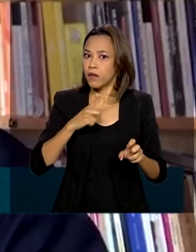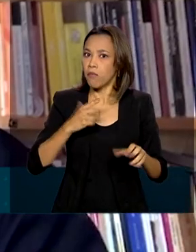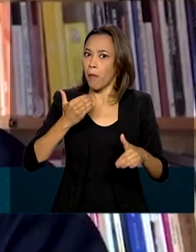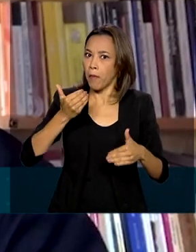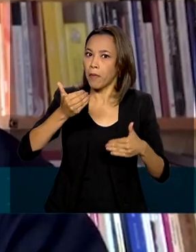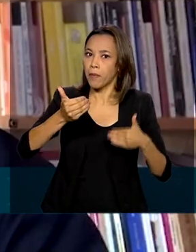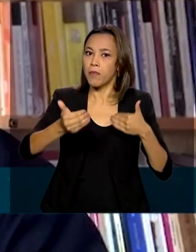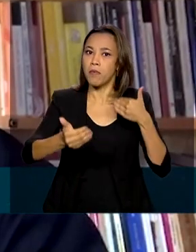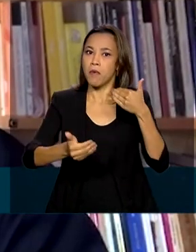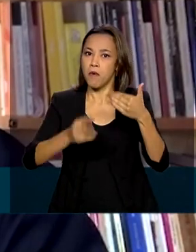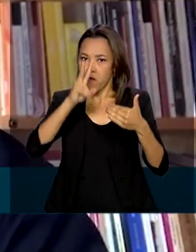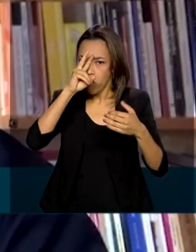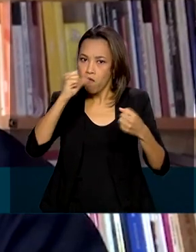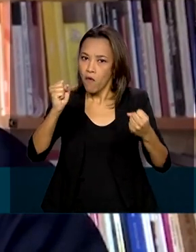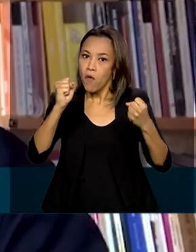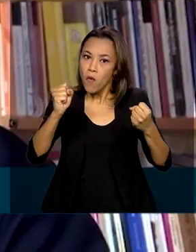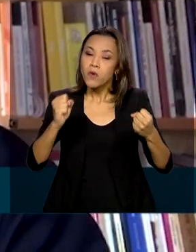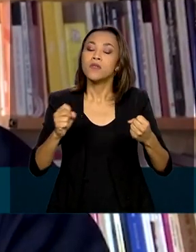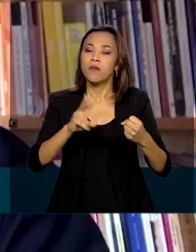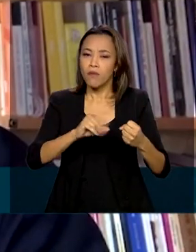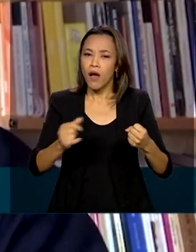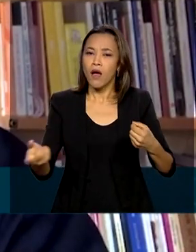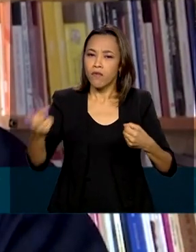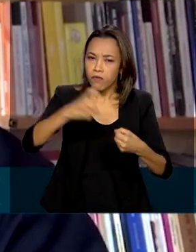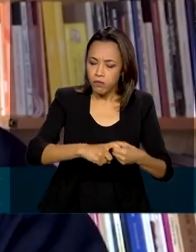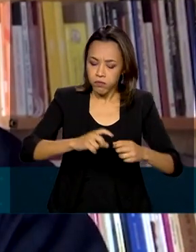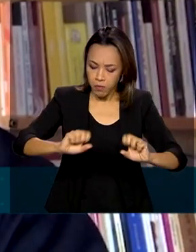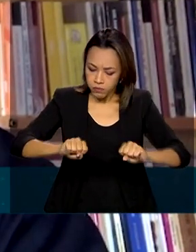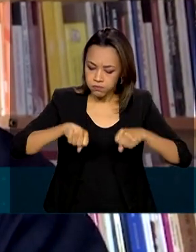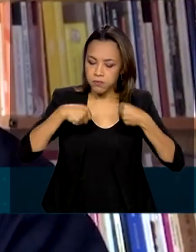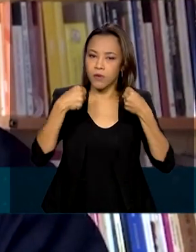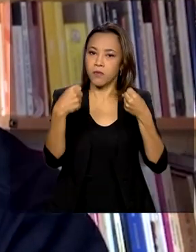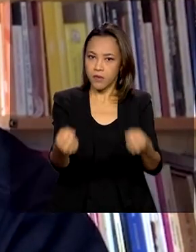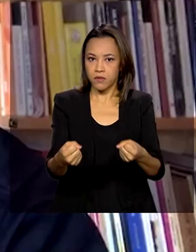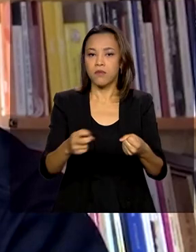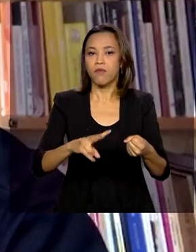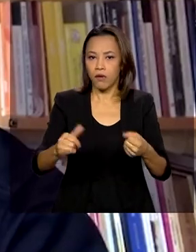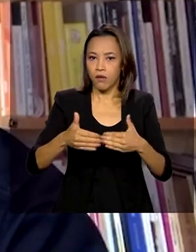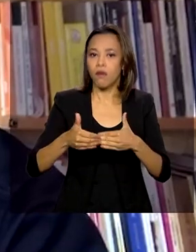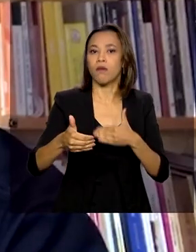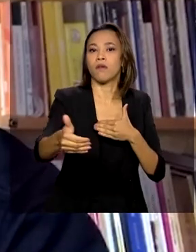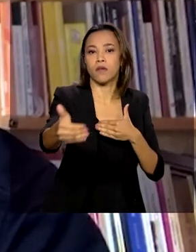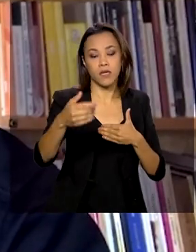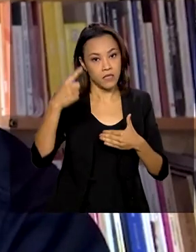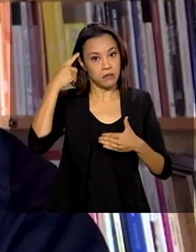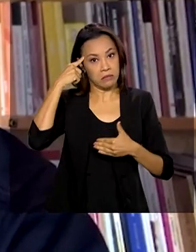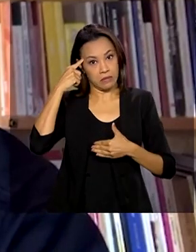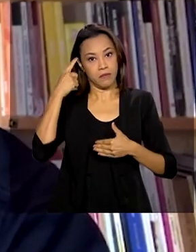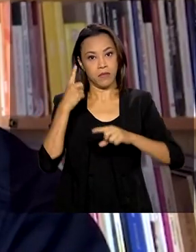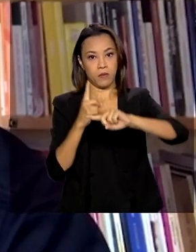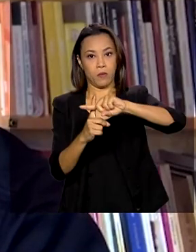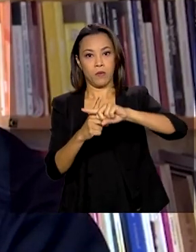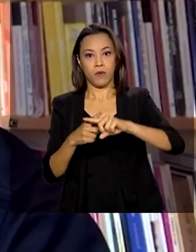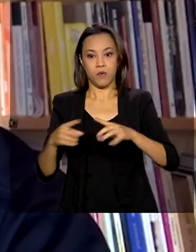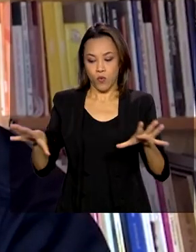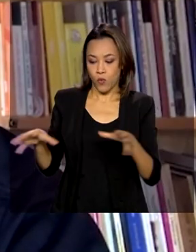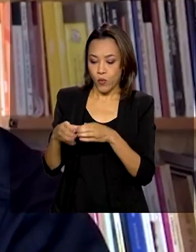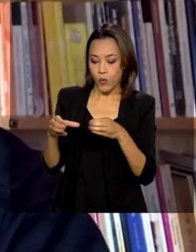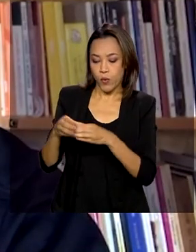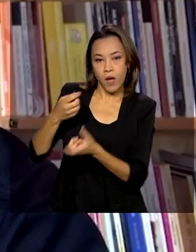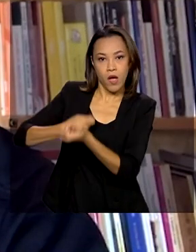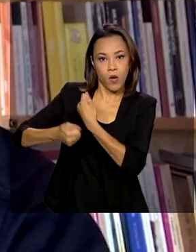então essa recuperação deve vir e justifica muito esse otimismo por parte da equipe econômica